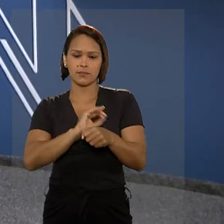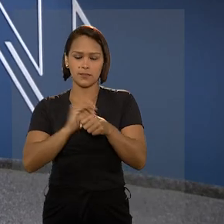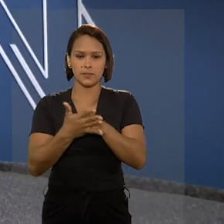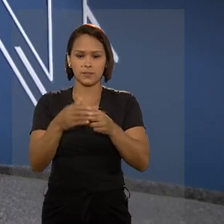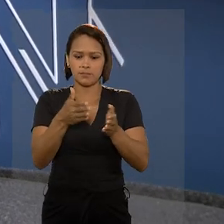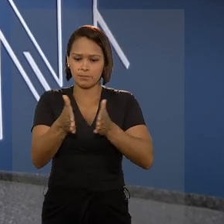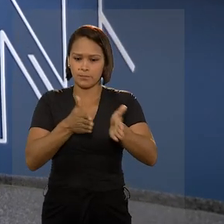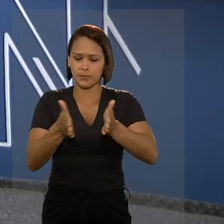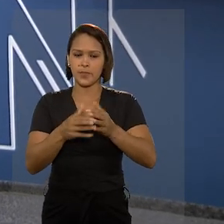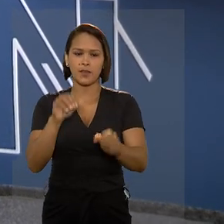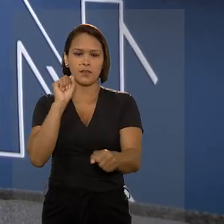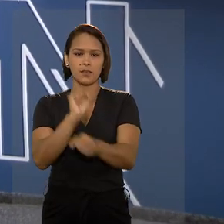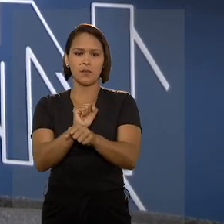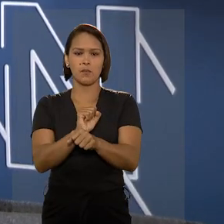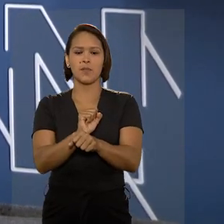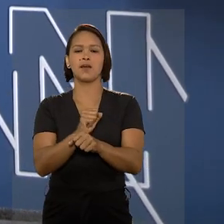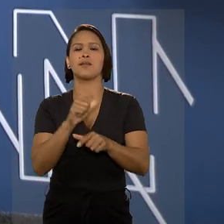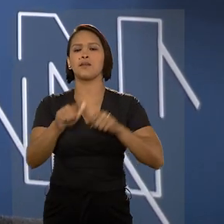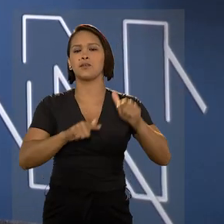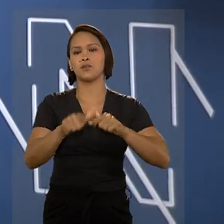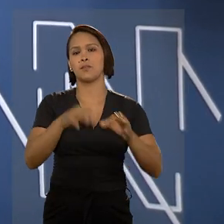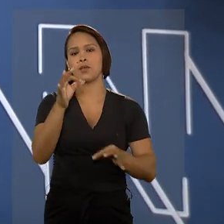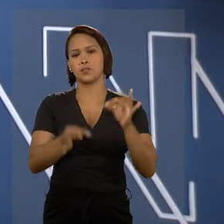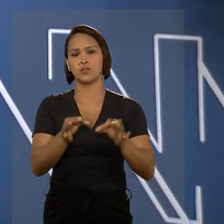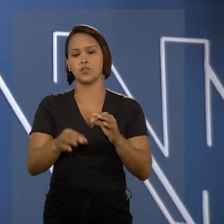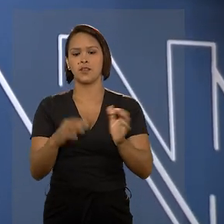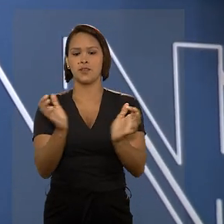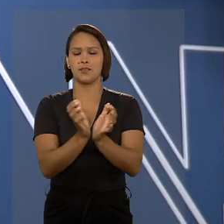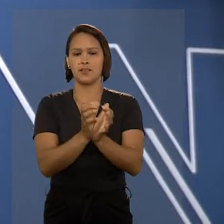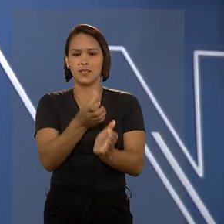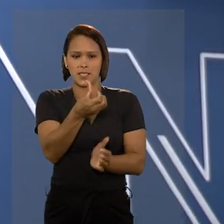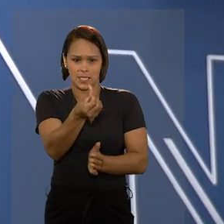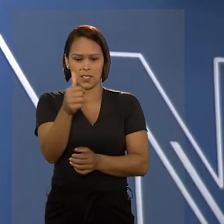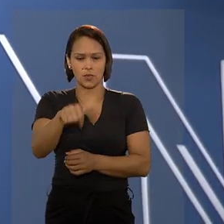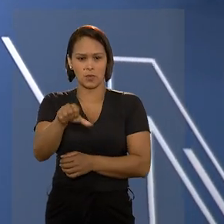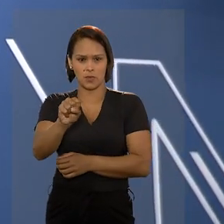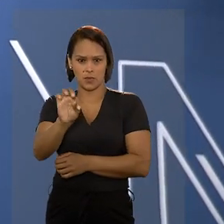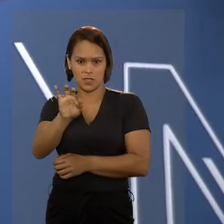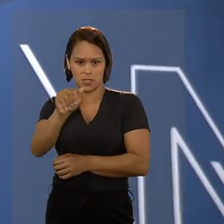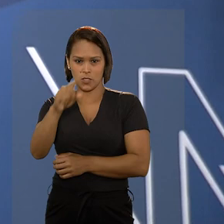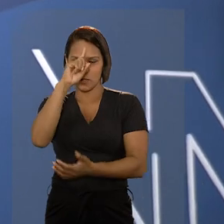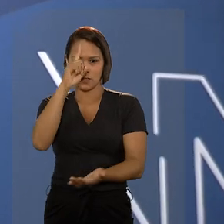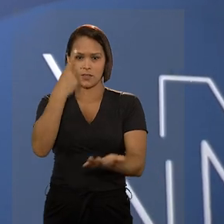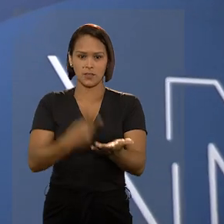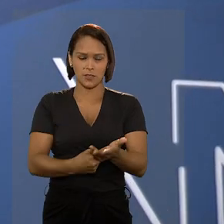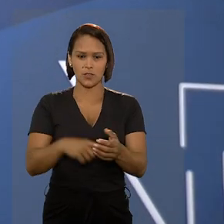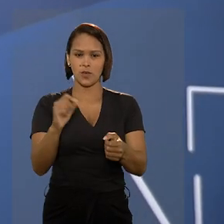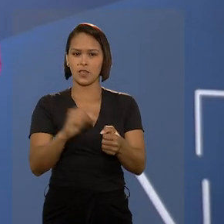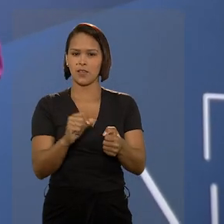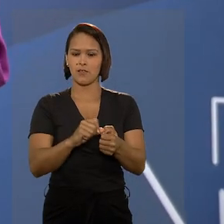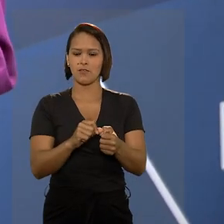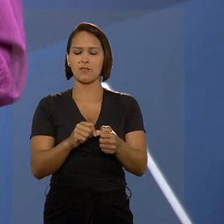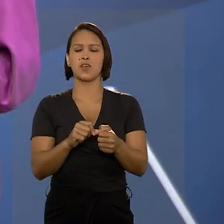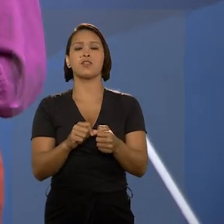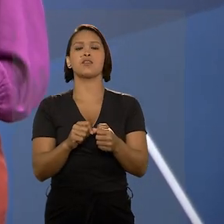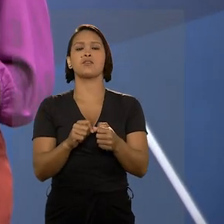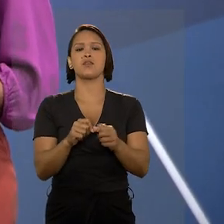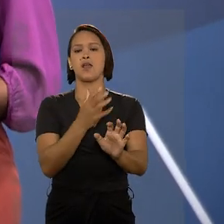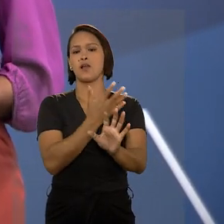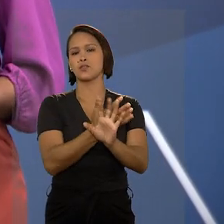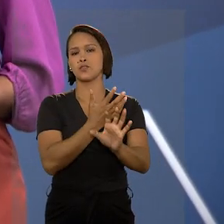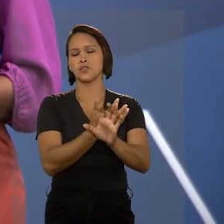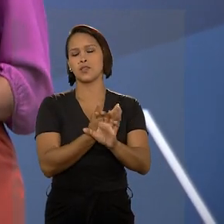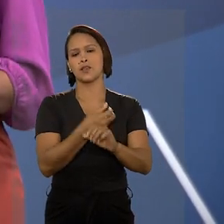pandemia para não parar com o trabalho da Justiça. E a sexta turma do STJ decidiu que a realização de